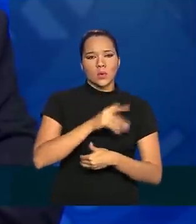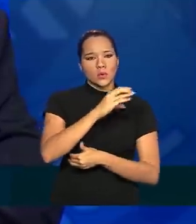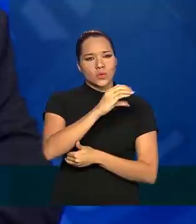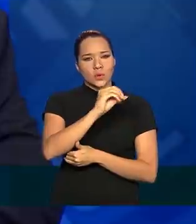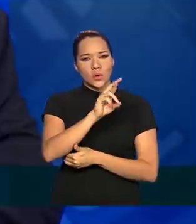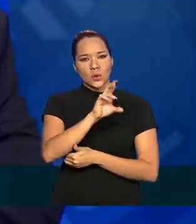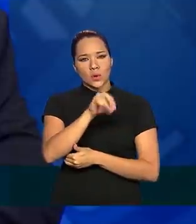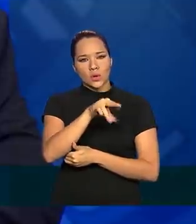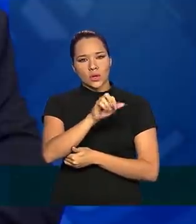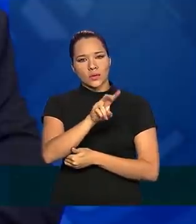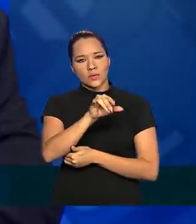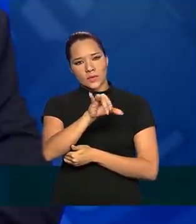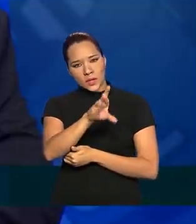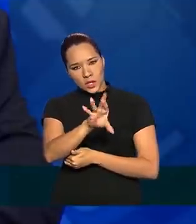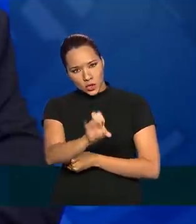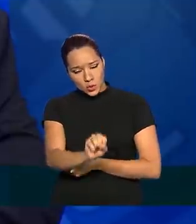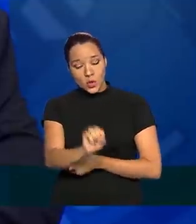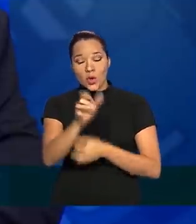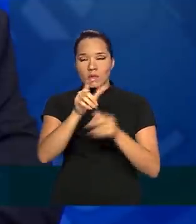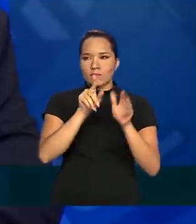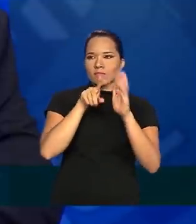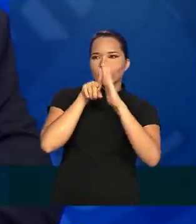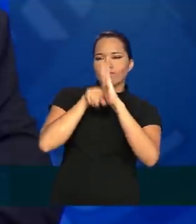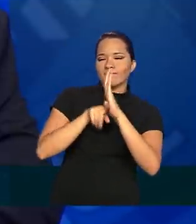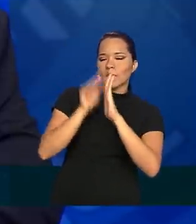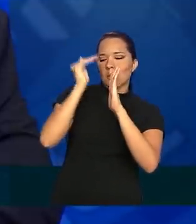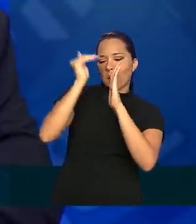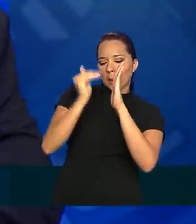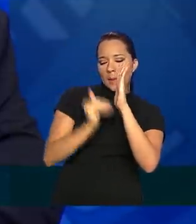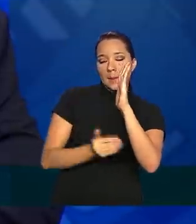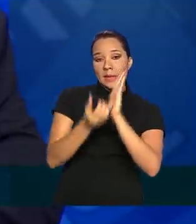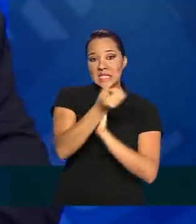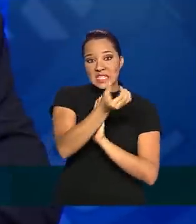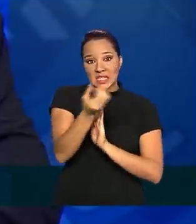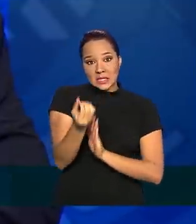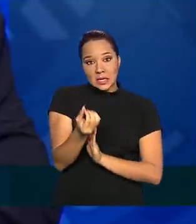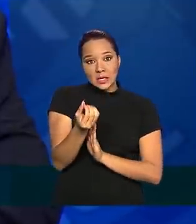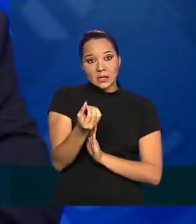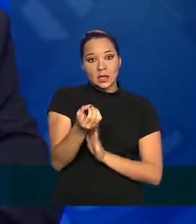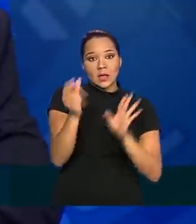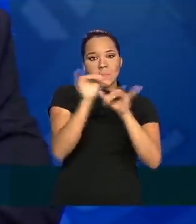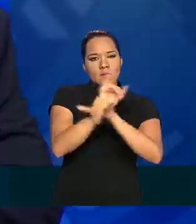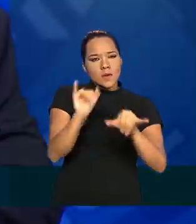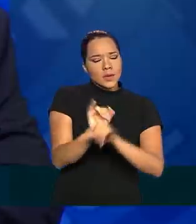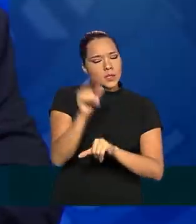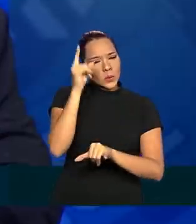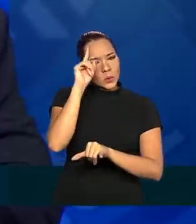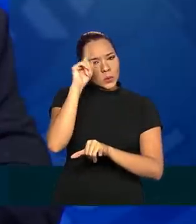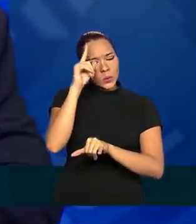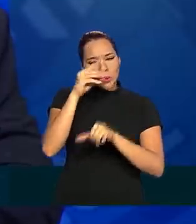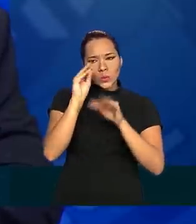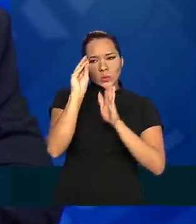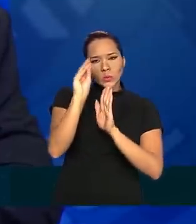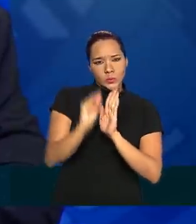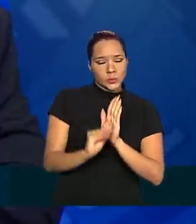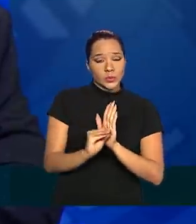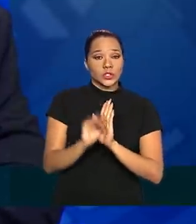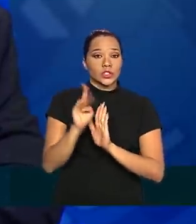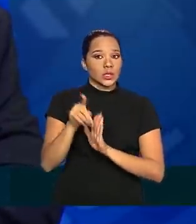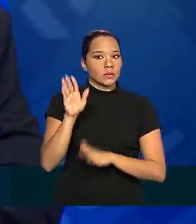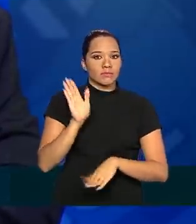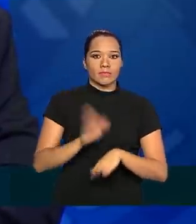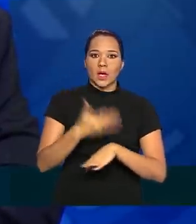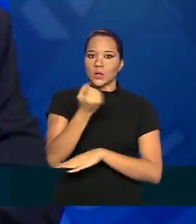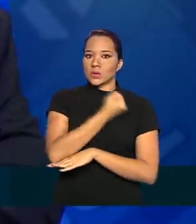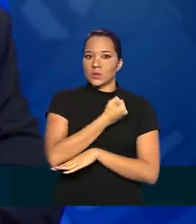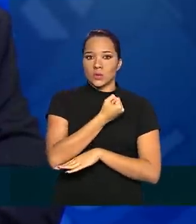hoje mais de 60 informes diários de evidências. Então, já ultrapassou, inclusive, o